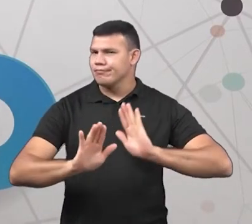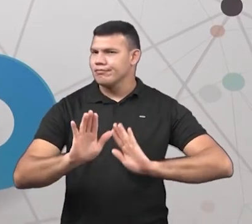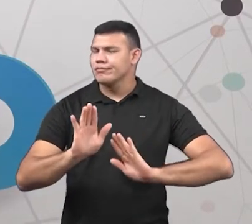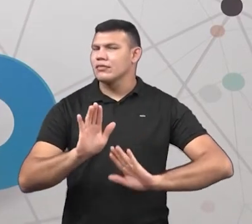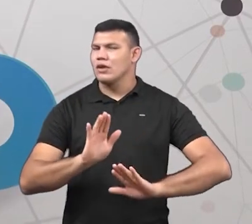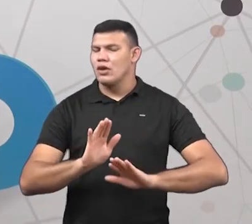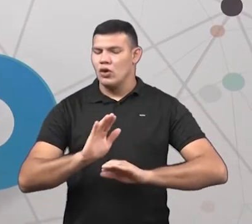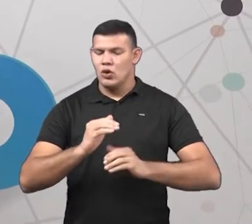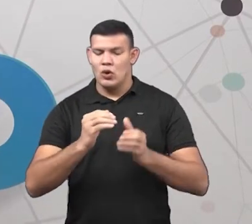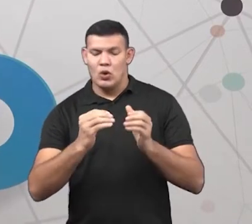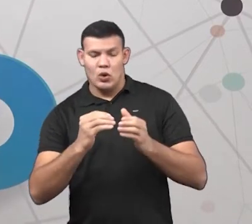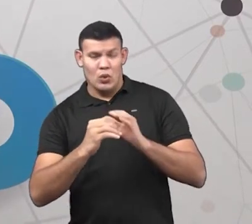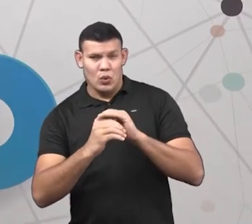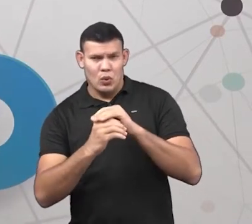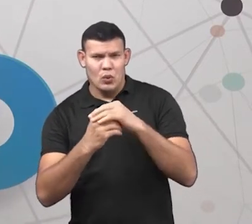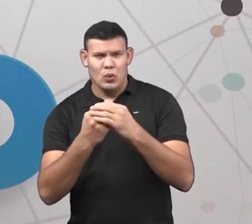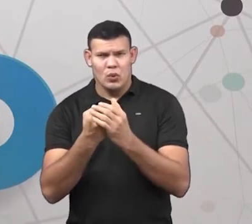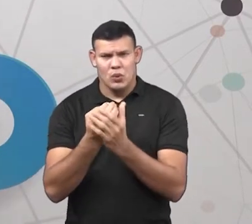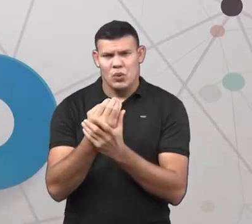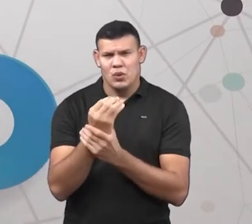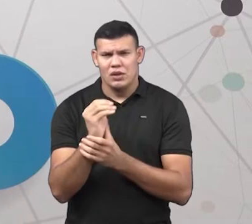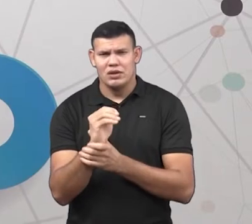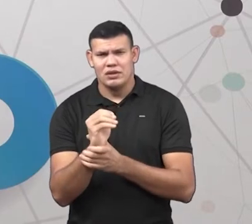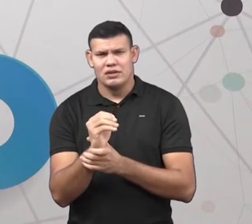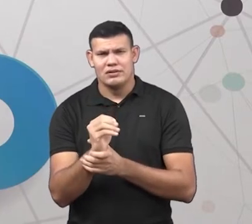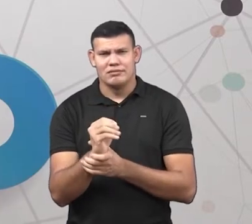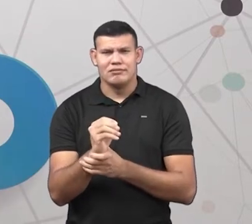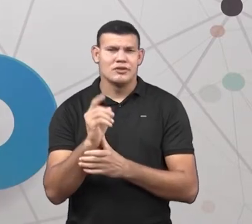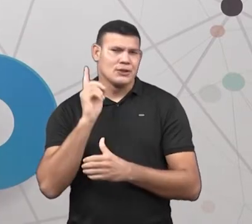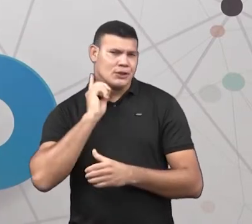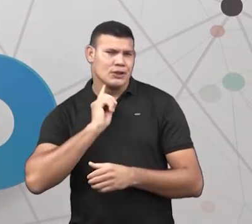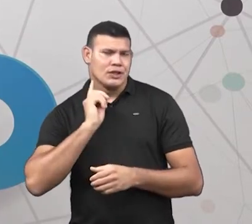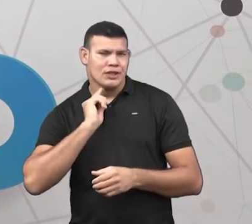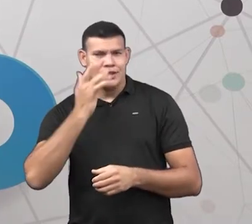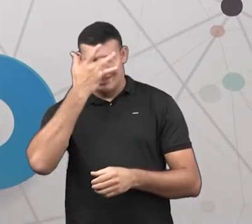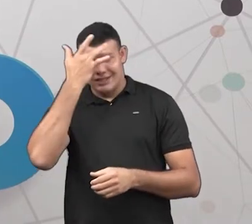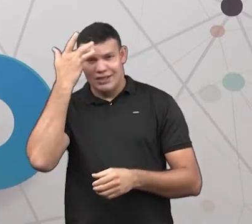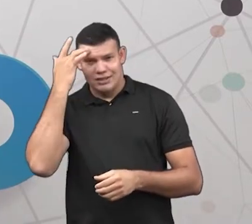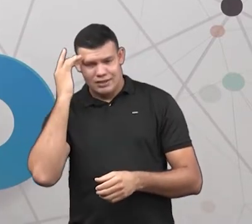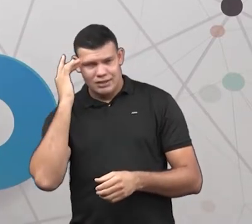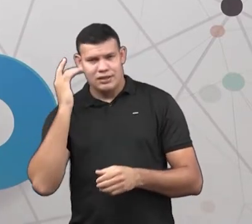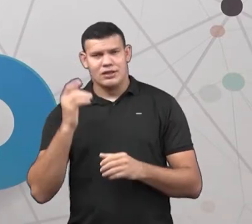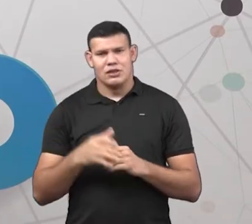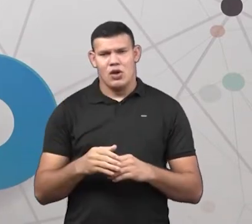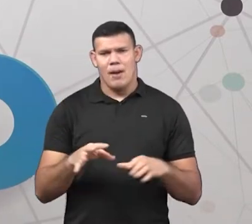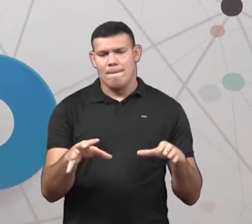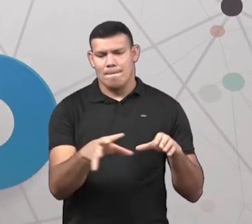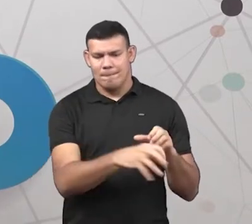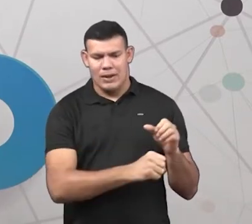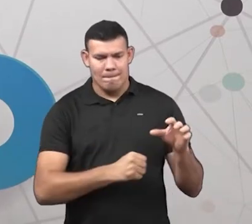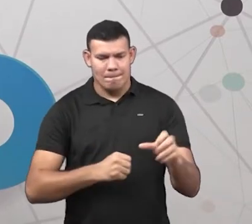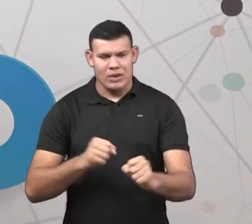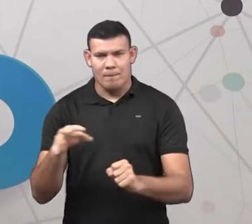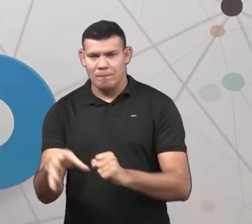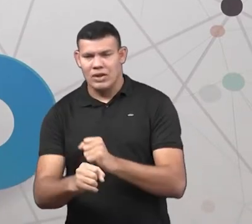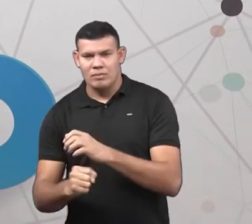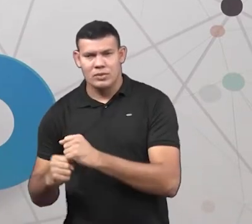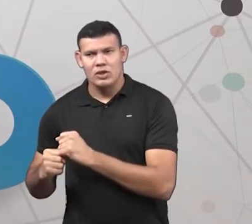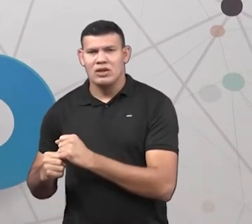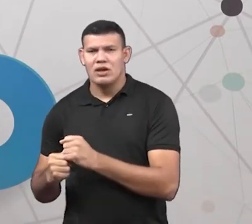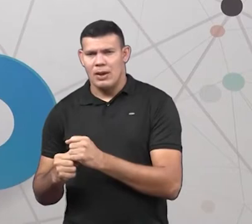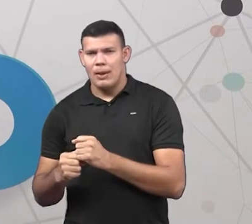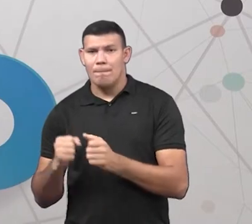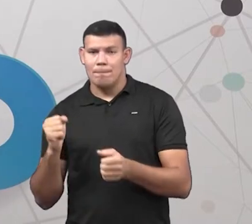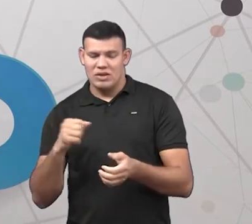embalado, porque senão as pessoas que vão buscar o lixo, né? As pessoas que fazem a coleta de lixo, vão, pode se